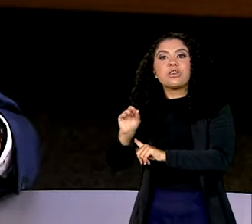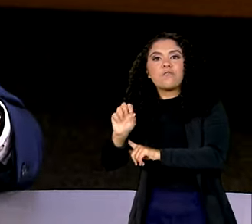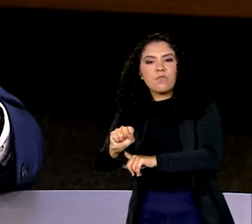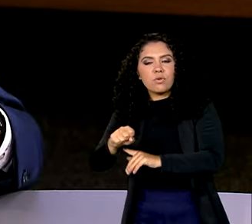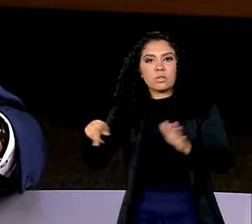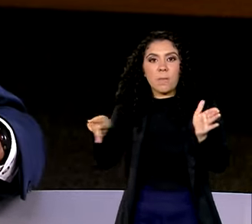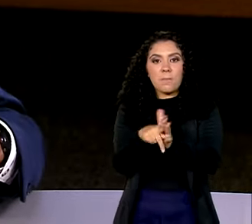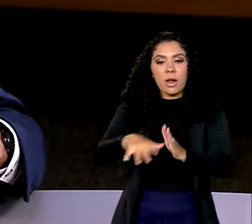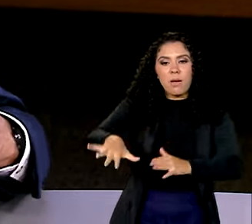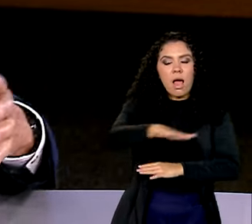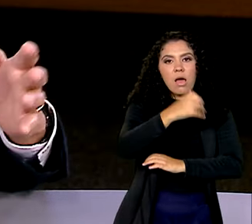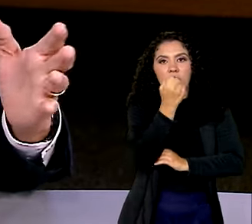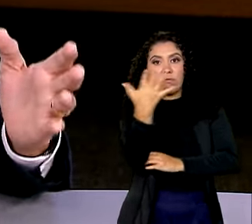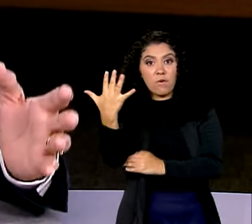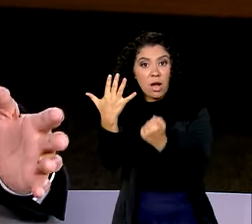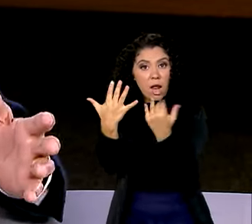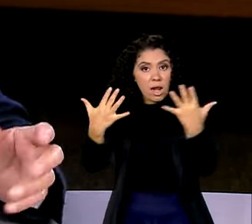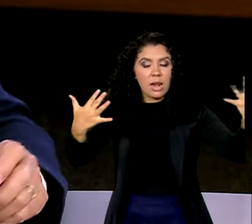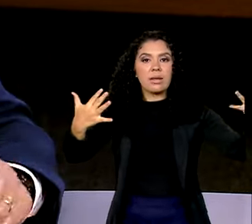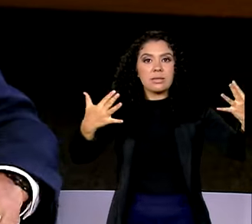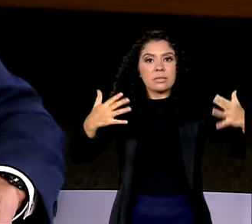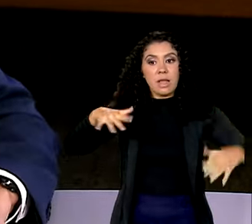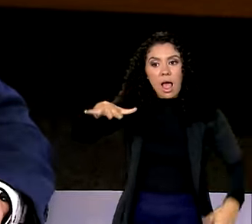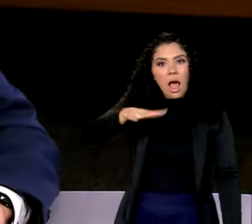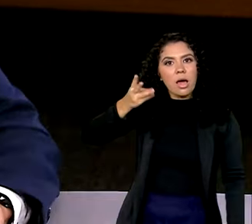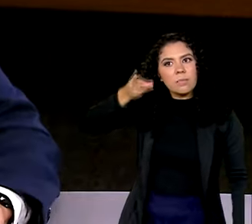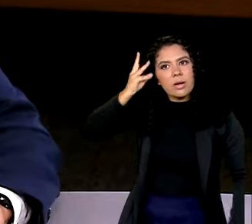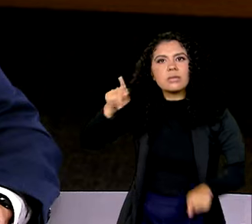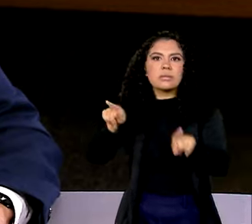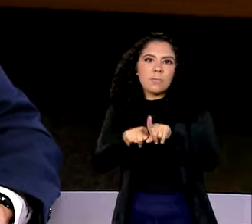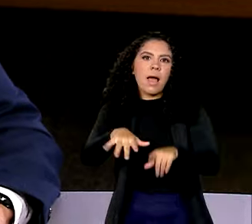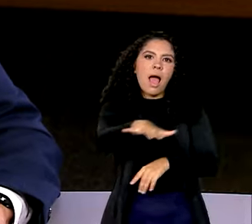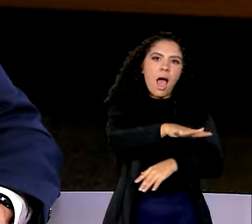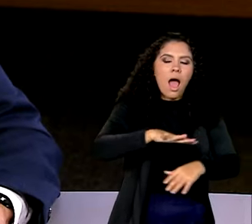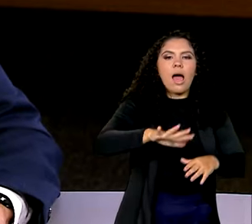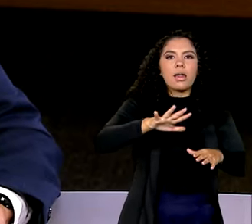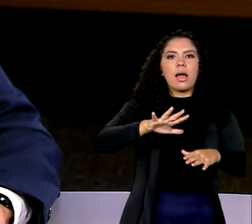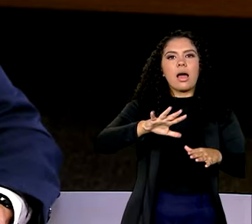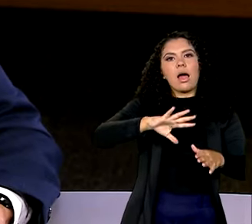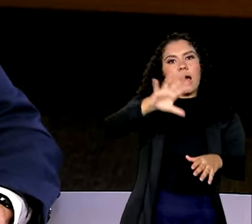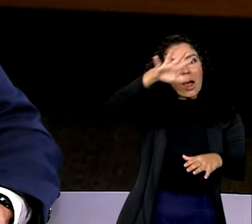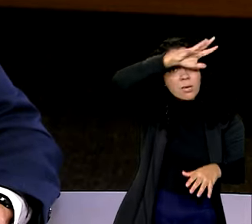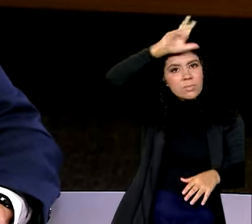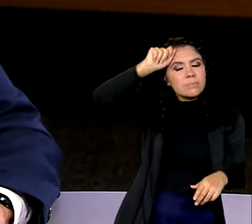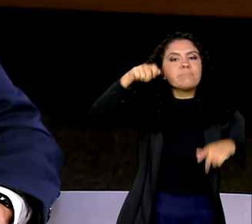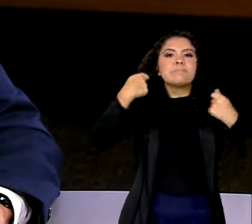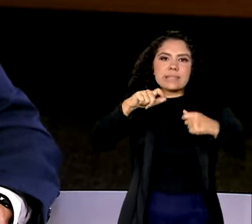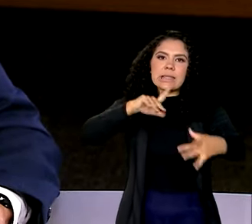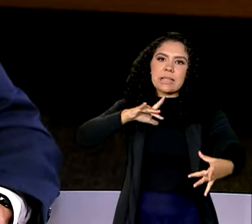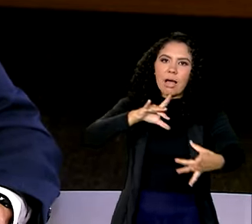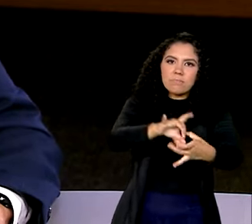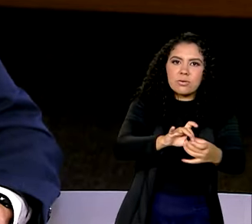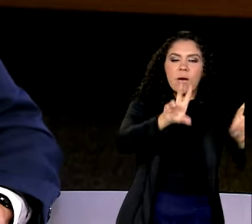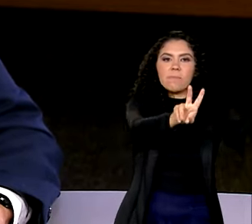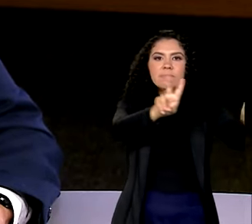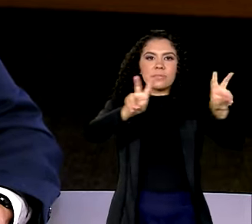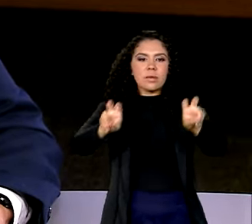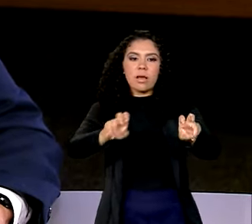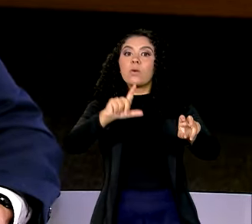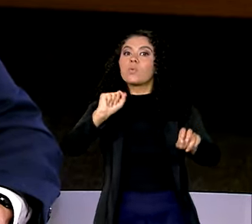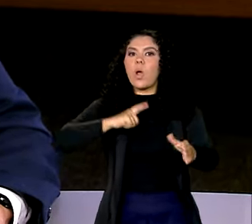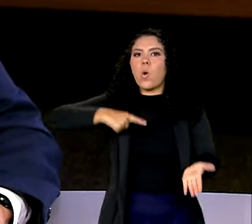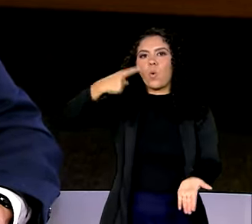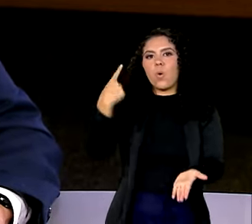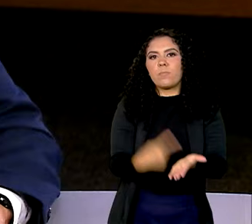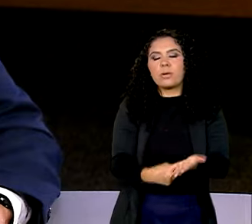seja no Maranhão ou em qualquer área da Amazônia, nós precisamos ter coerência com o compromisso